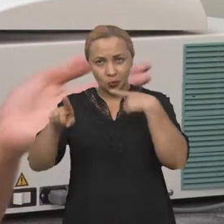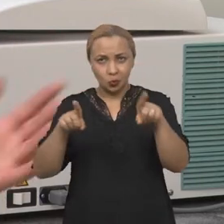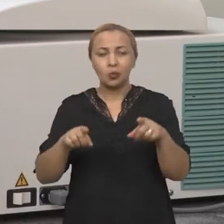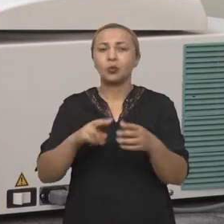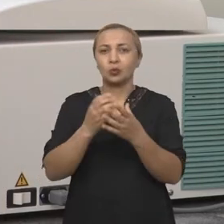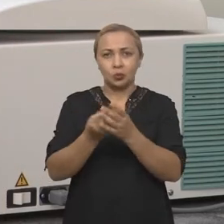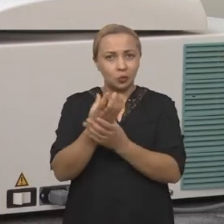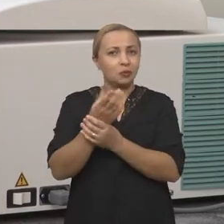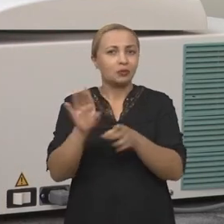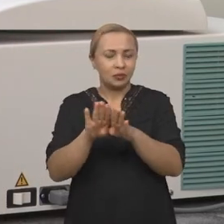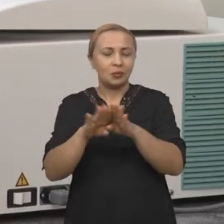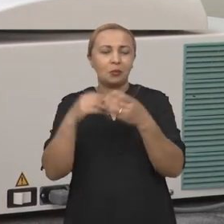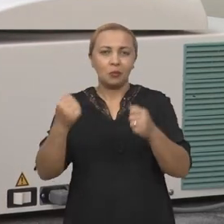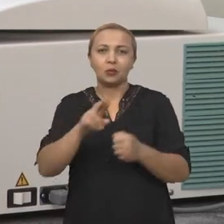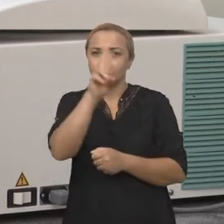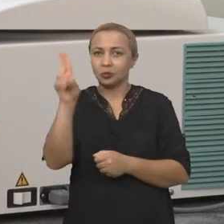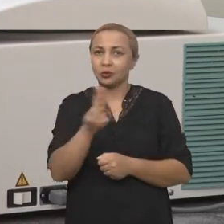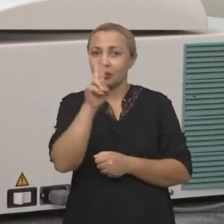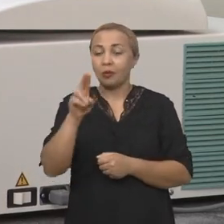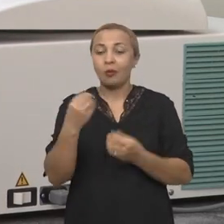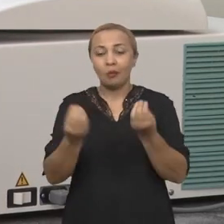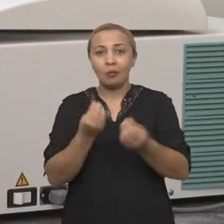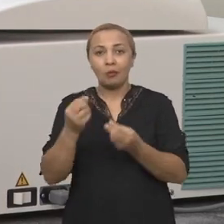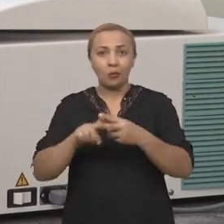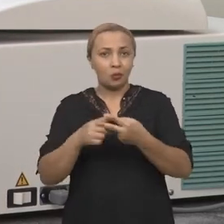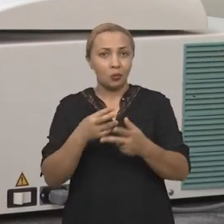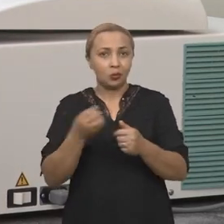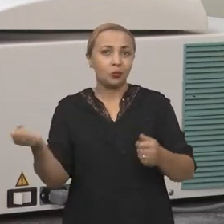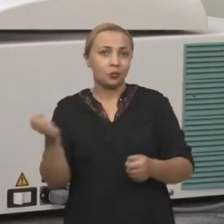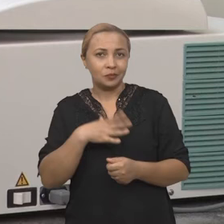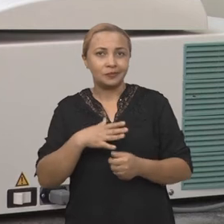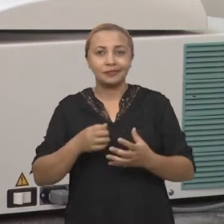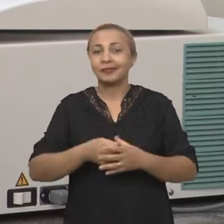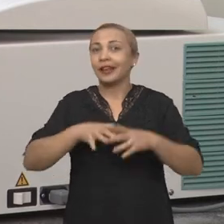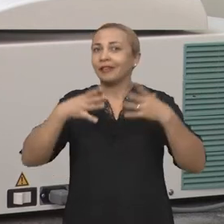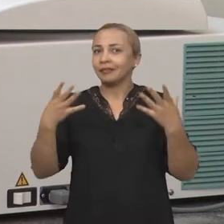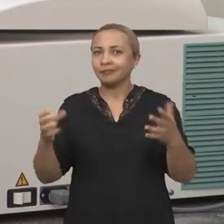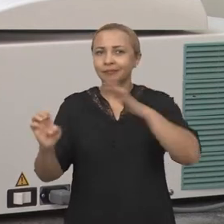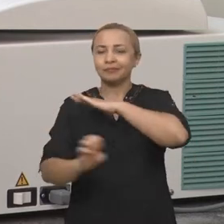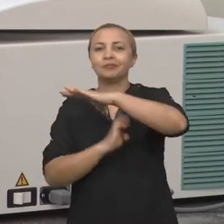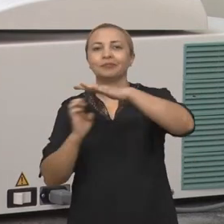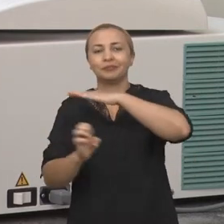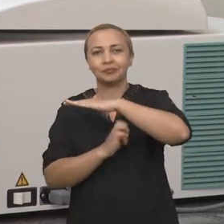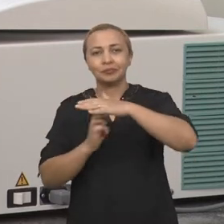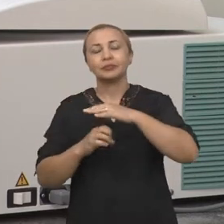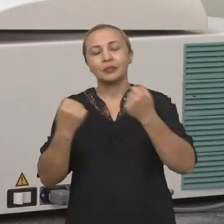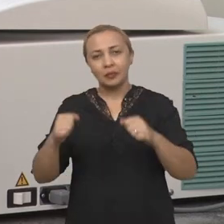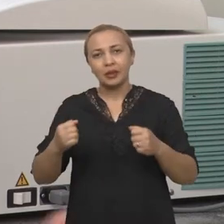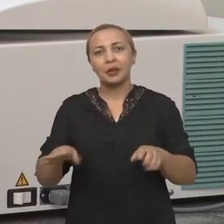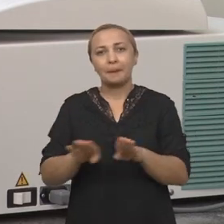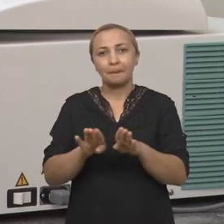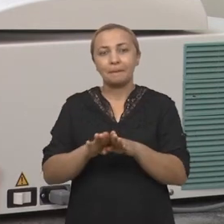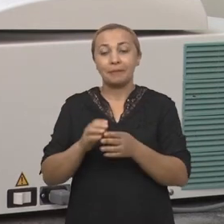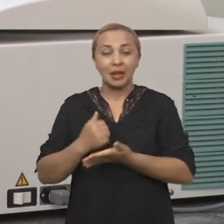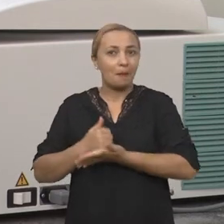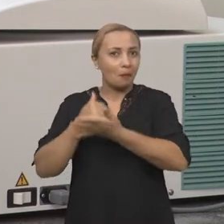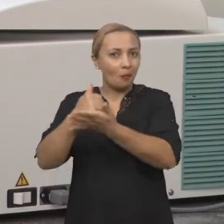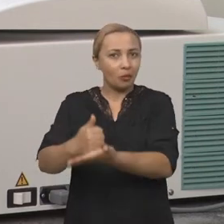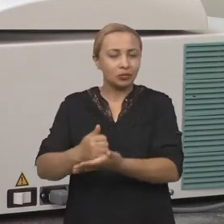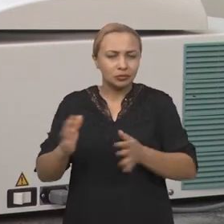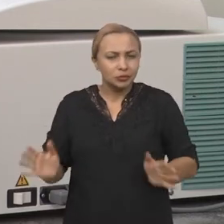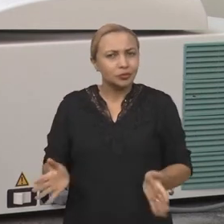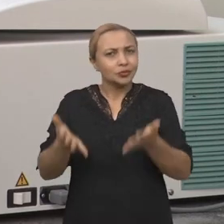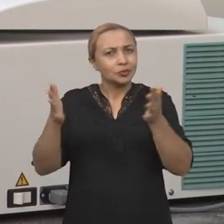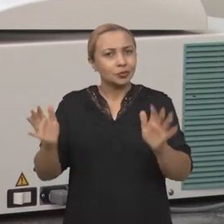cogumelos também podem ser utilizados. Como é um produto inovador, então eu creio que grandes empresas podem estar também apoiando,